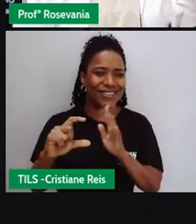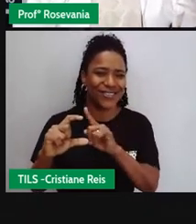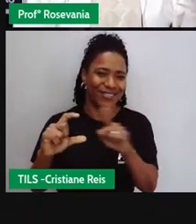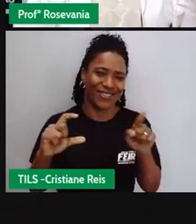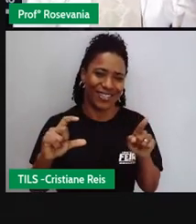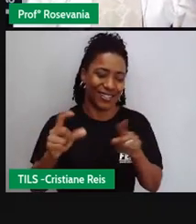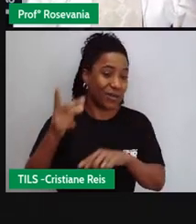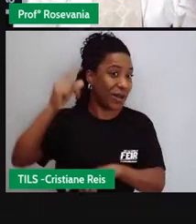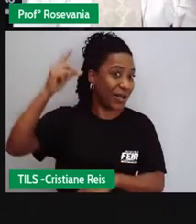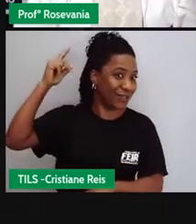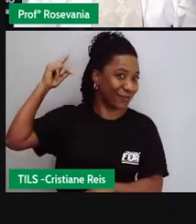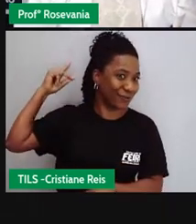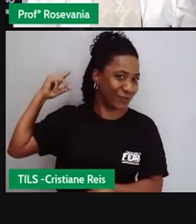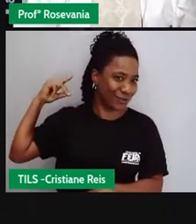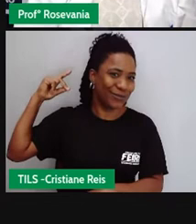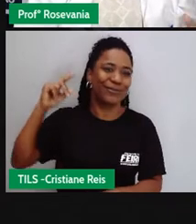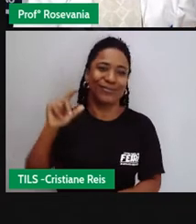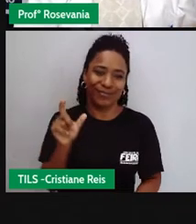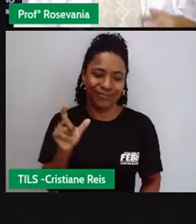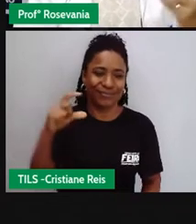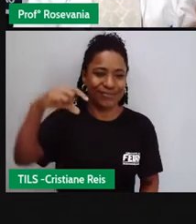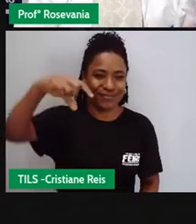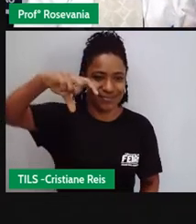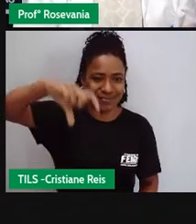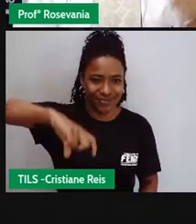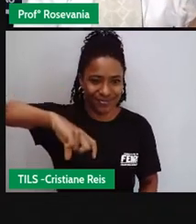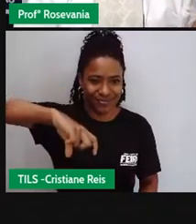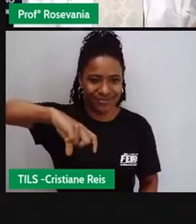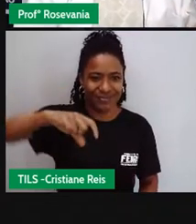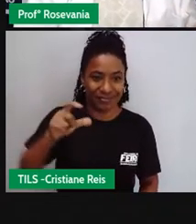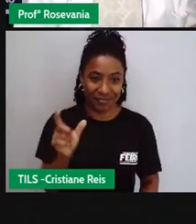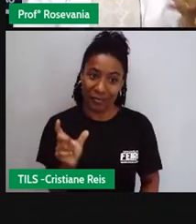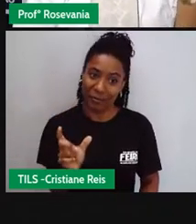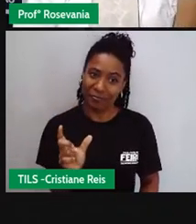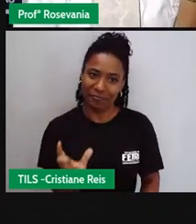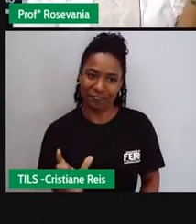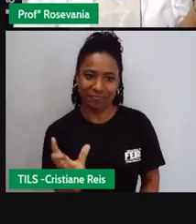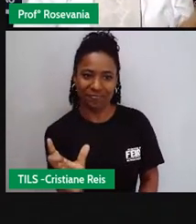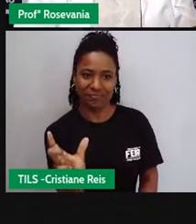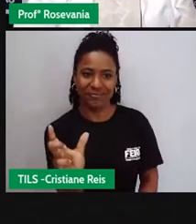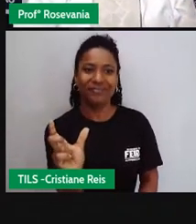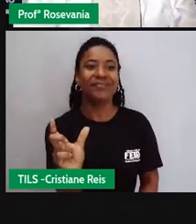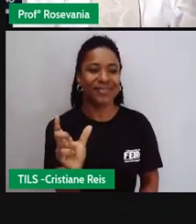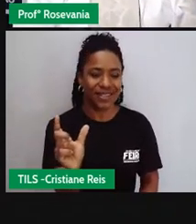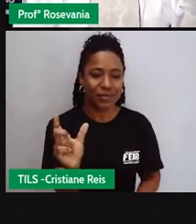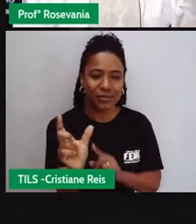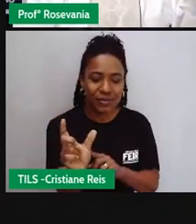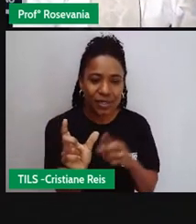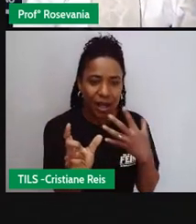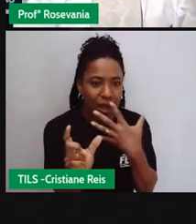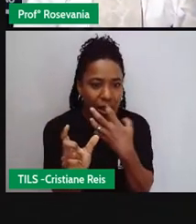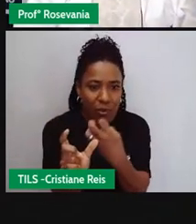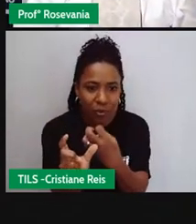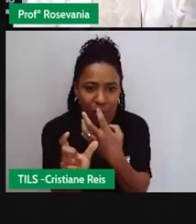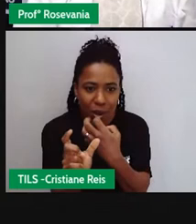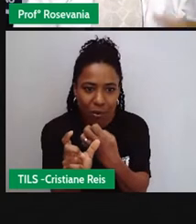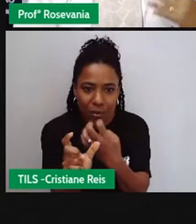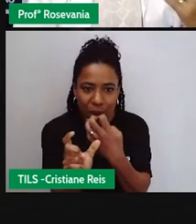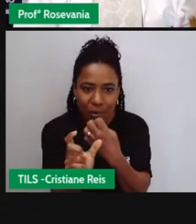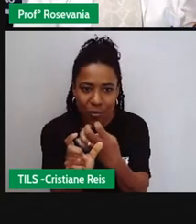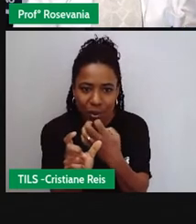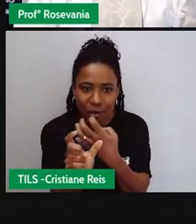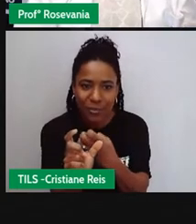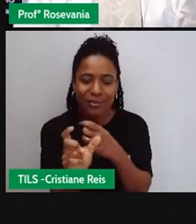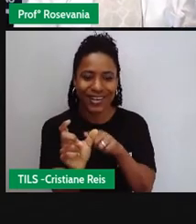mas era muito legal que a gente podia gravar gravar a música que a gente considerava digamos assim